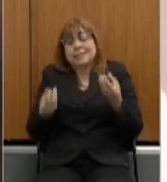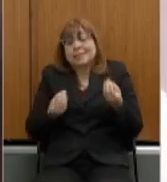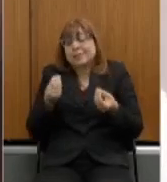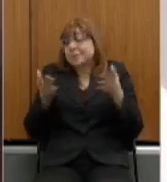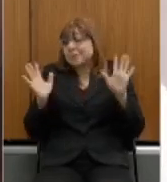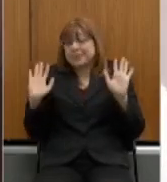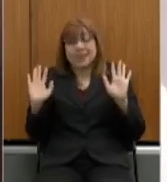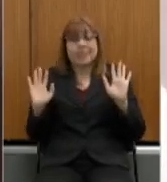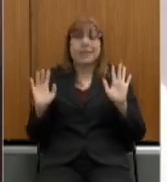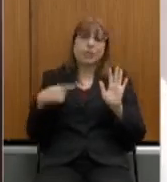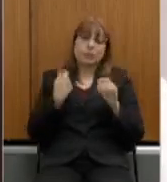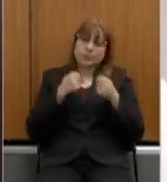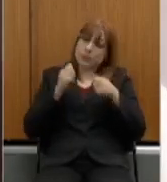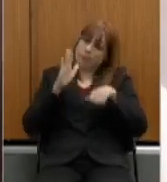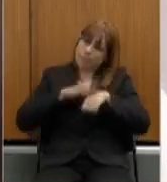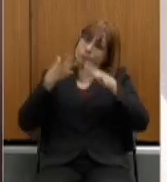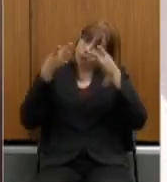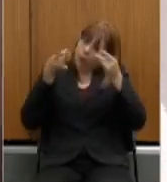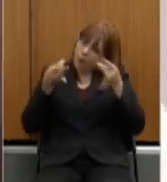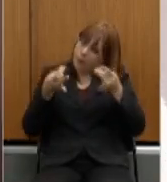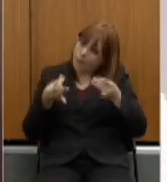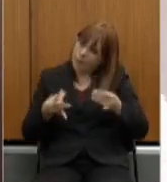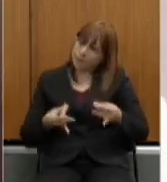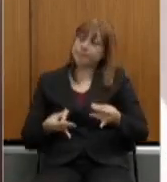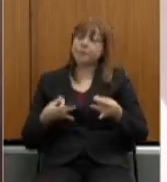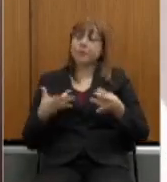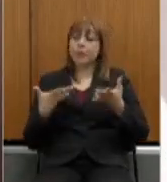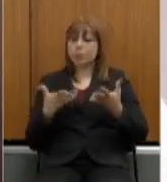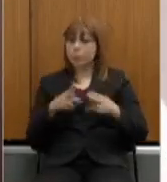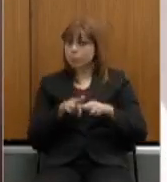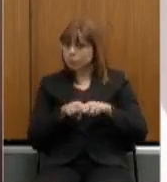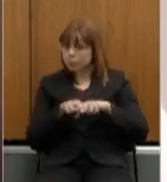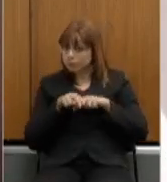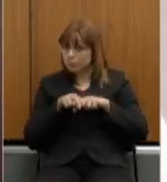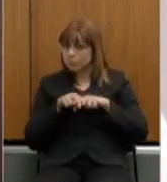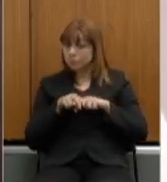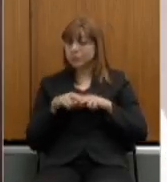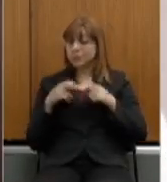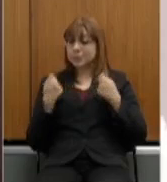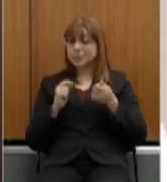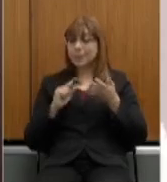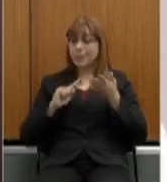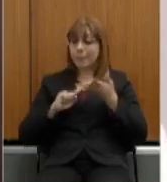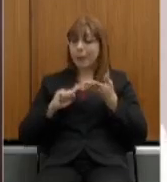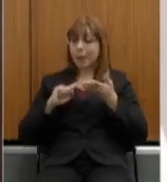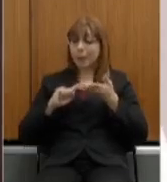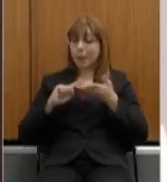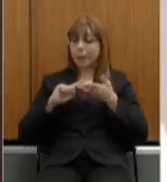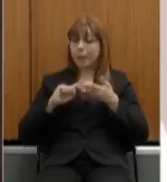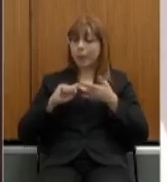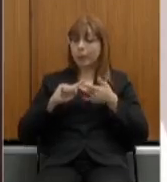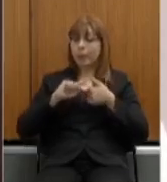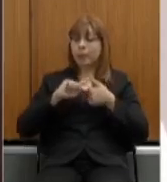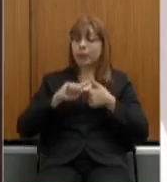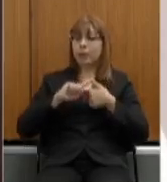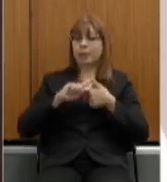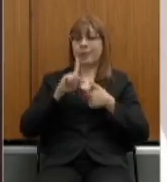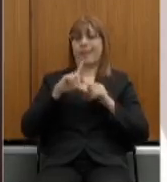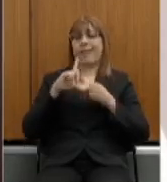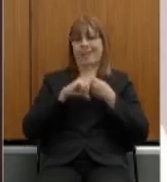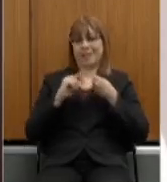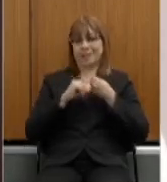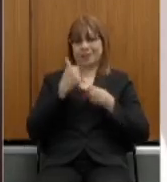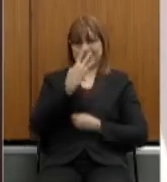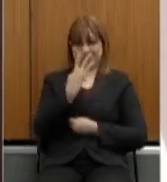precisou ser mais detalhista. E é por isso que a gente teve que ir ponto a ponto do artigo 40, e esse é o raciocínio que eu estou